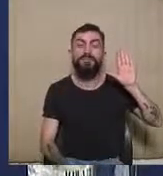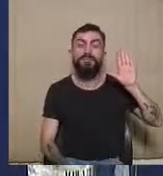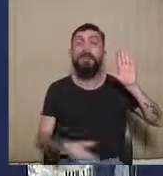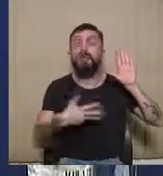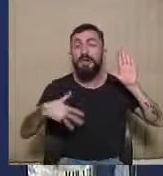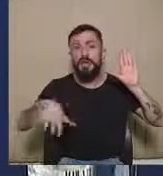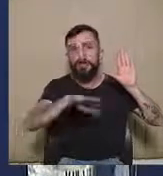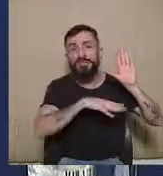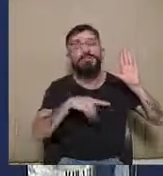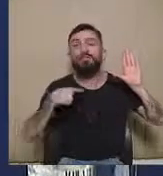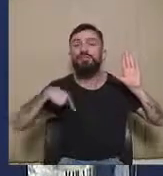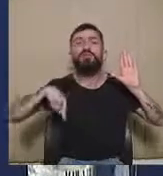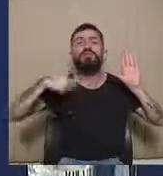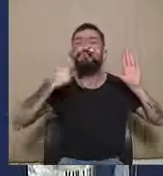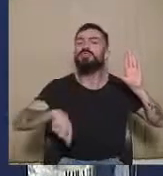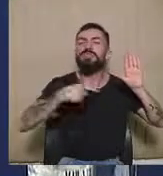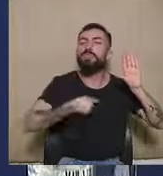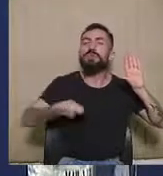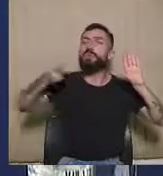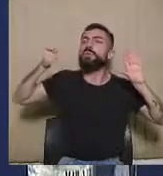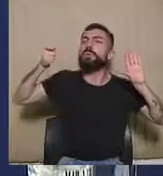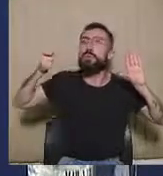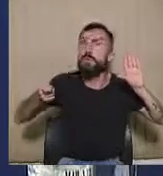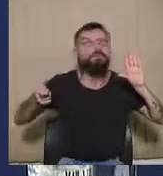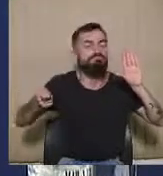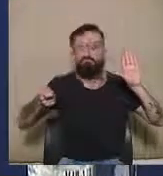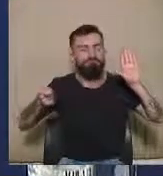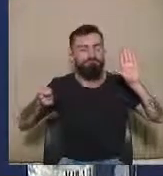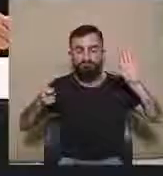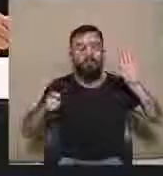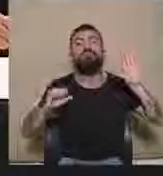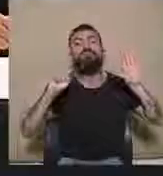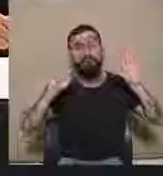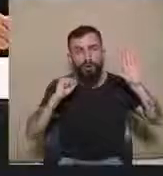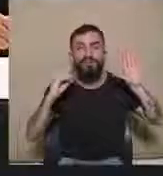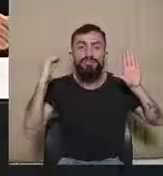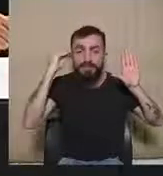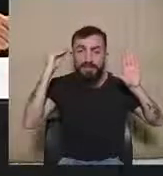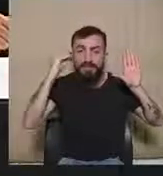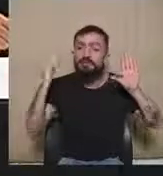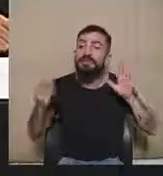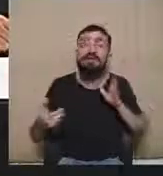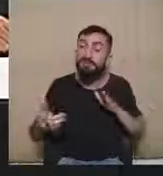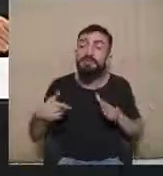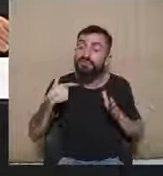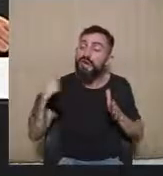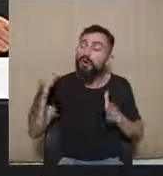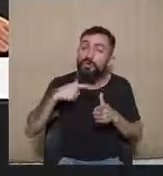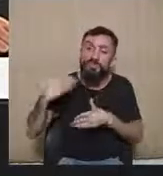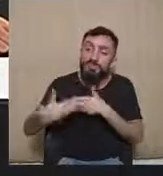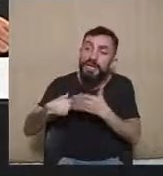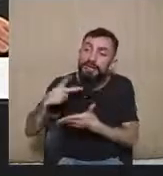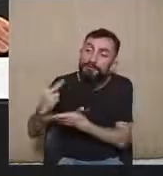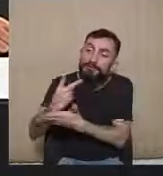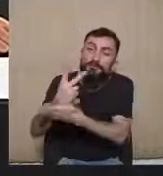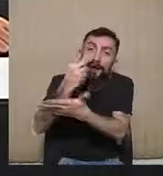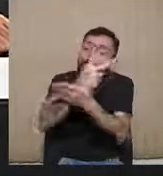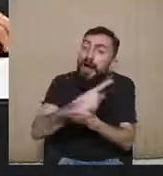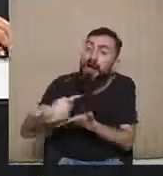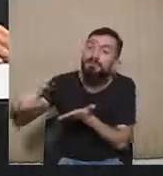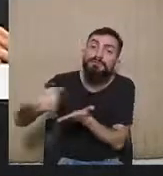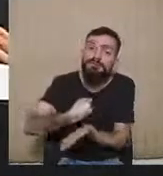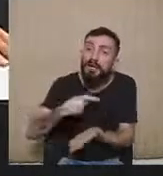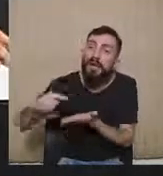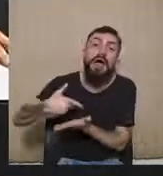certa informalidade, de maneira a prestigiar que sejam apresentados corretamente os fatos, que são causa de pedido da ação,